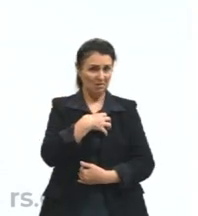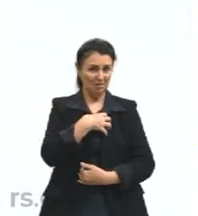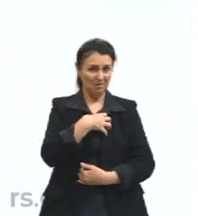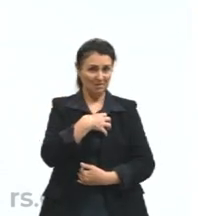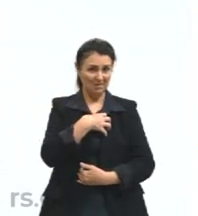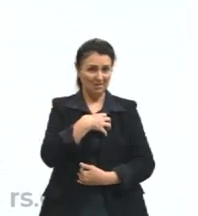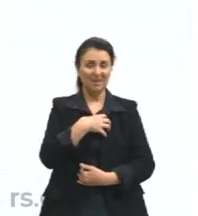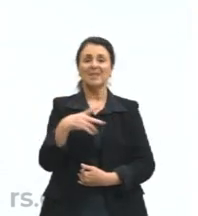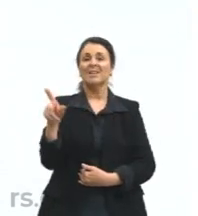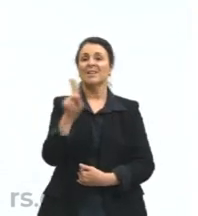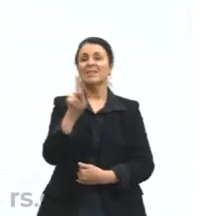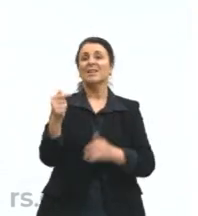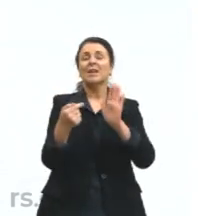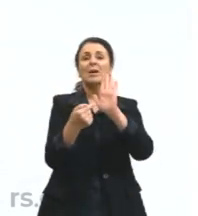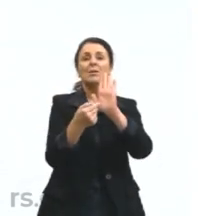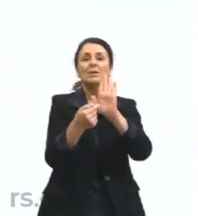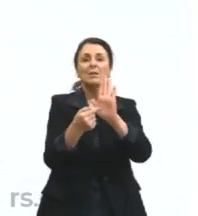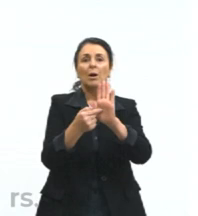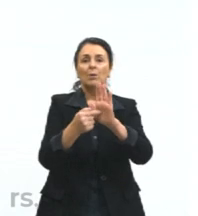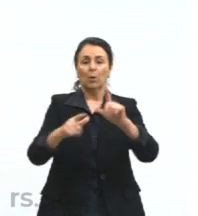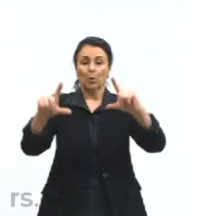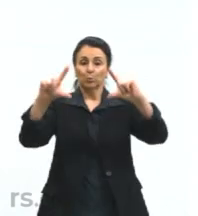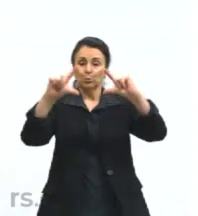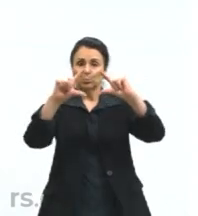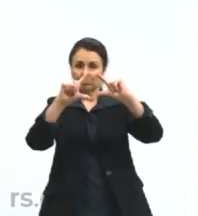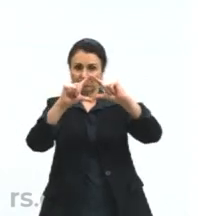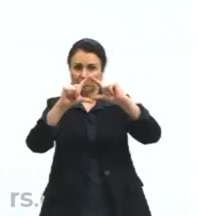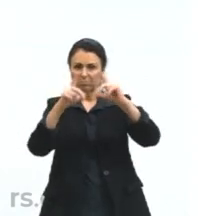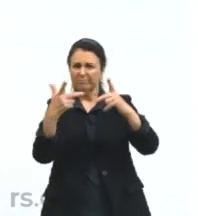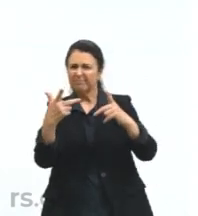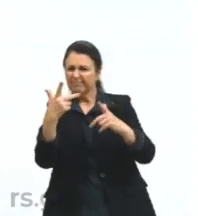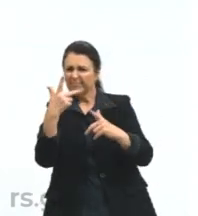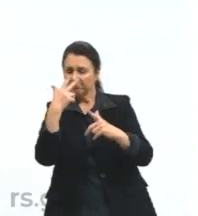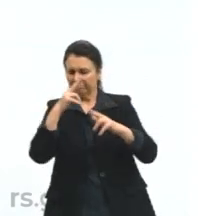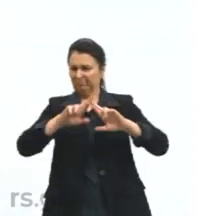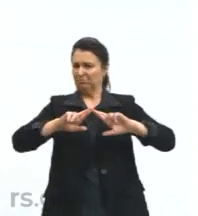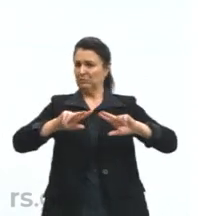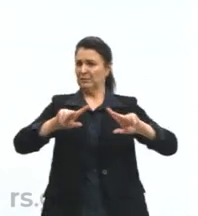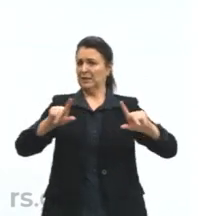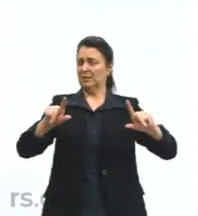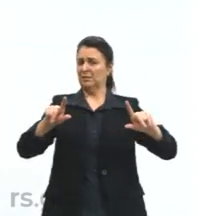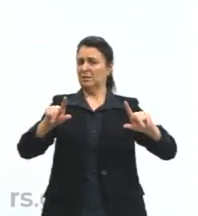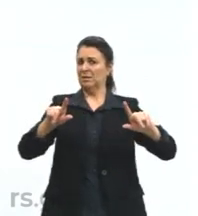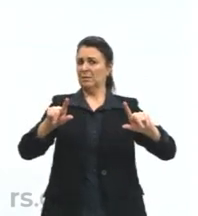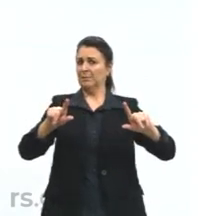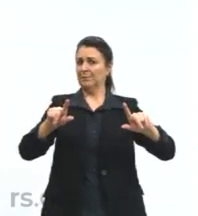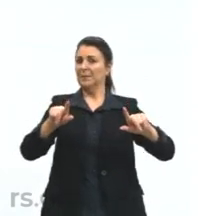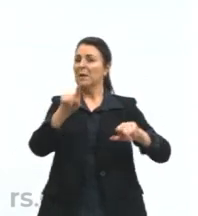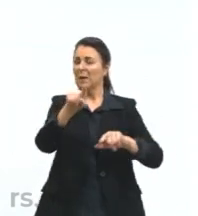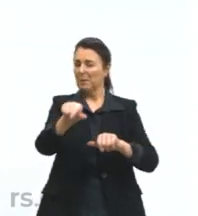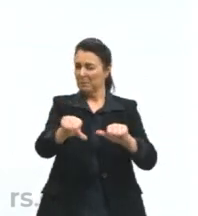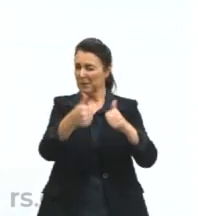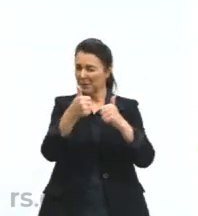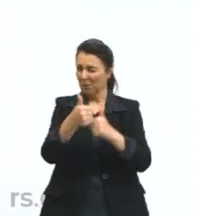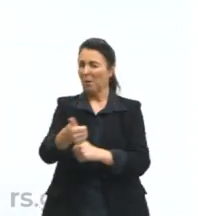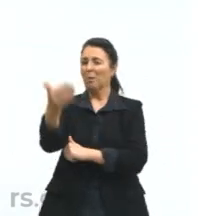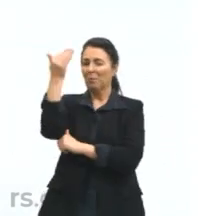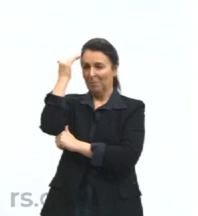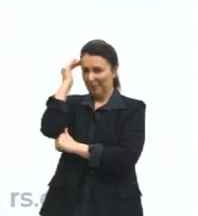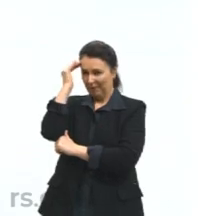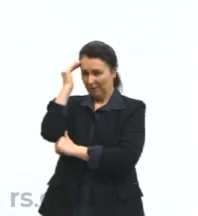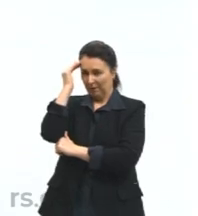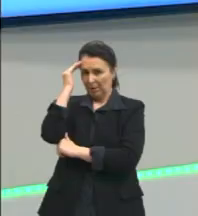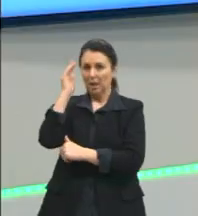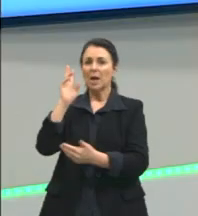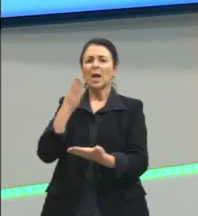Então, eu trago para vocês esse triângulo, meio maluco, mas que funciona para a gente entender. Lembra que na aula